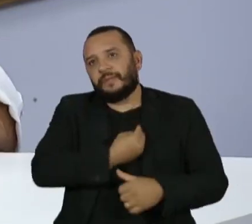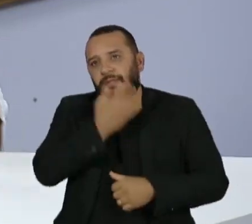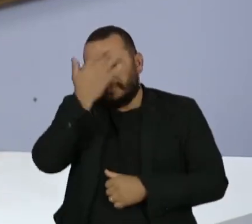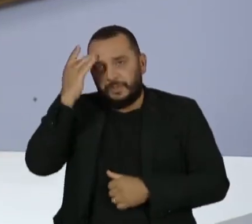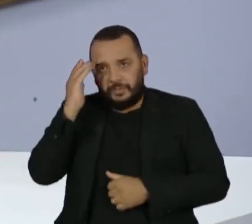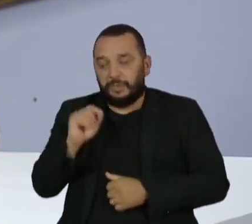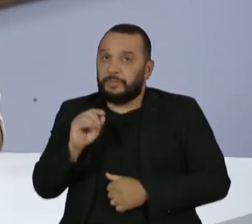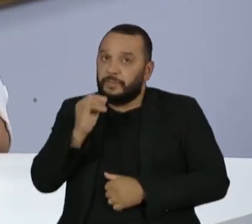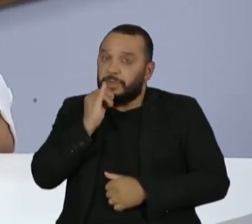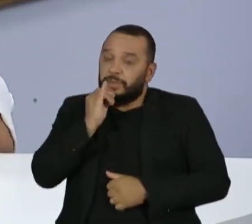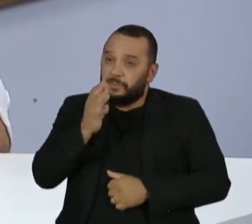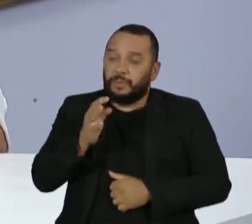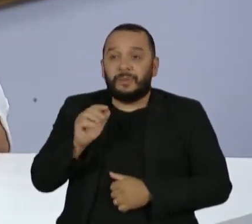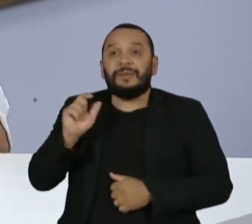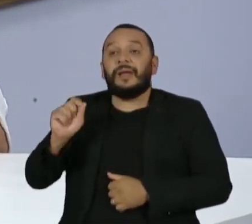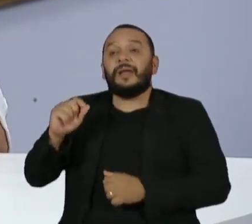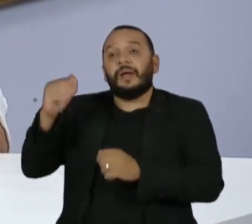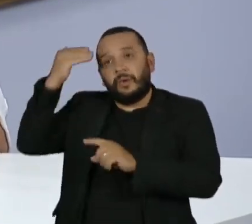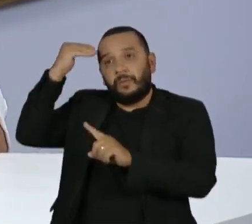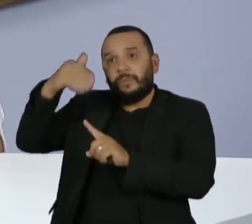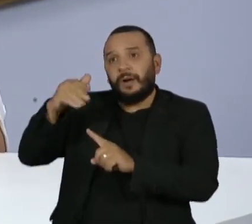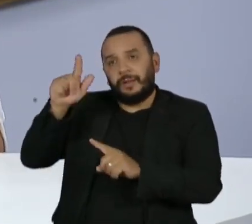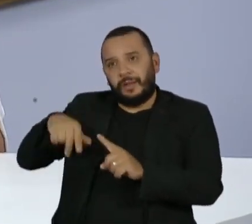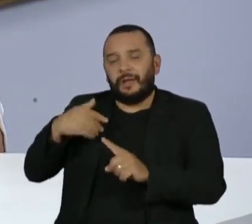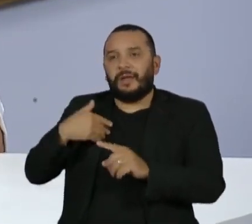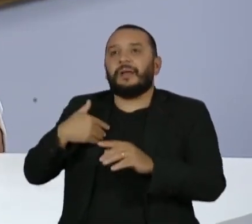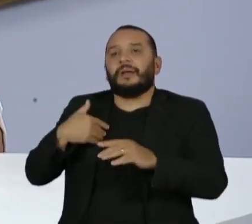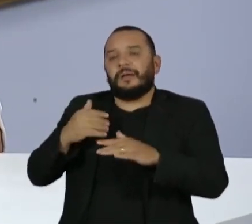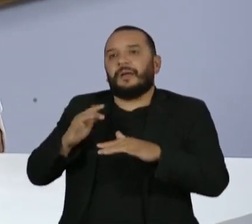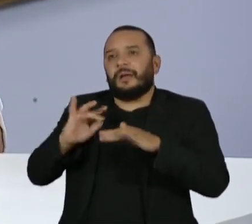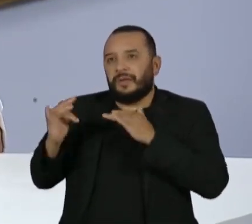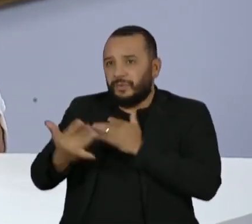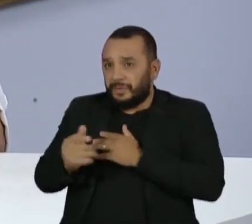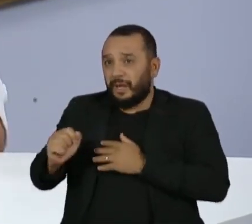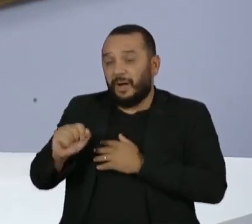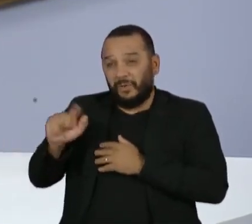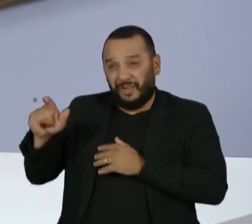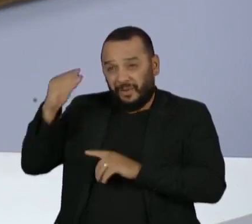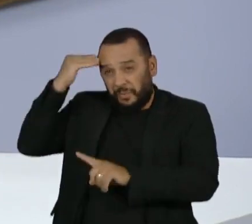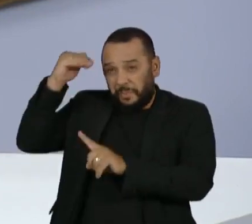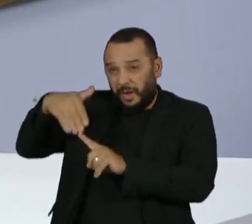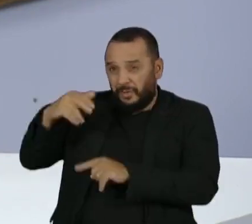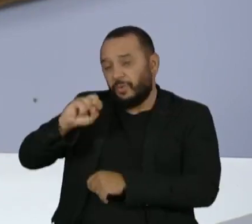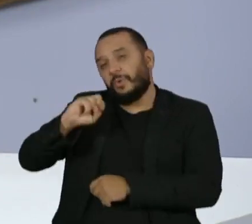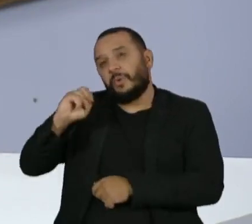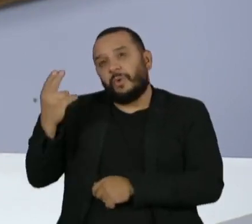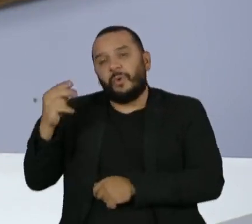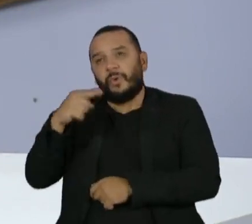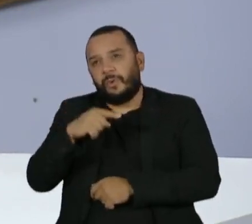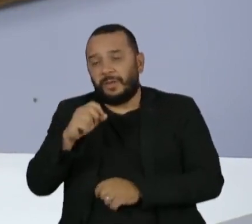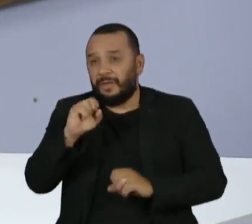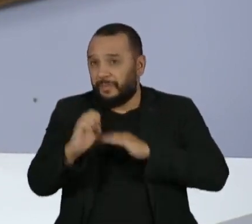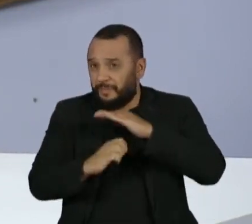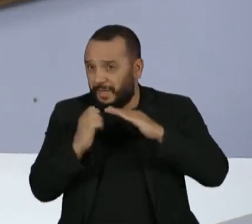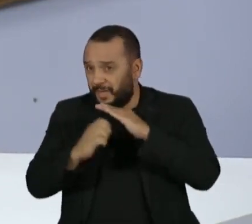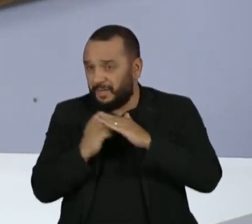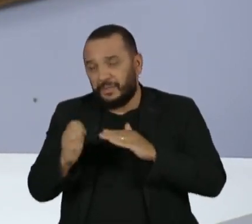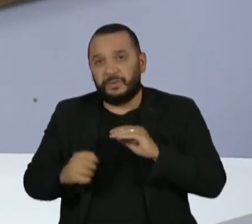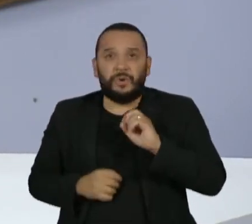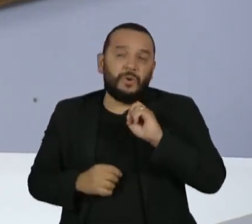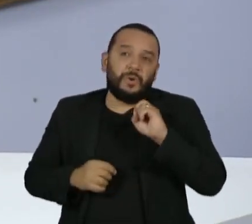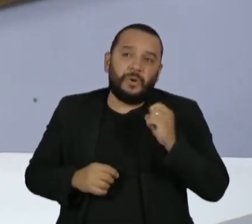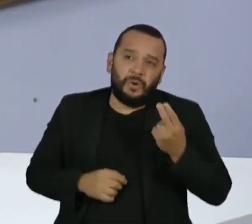um lado que diz, olha, essas empresas estão tomando risco, assumindo o risco de ter que pagar por esses danos, e do outro lado, aqueles que dizem que, bom,